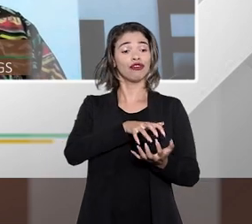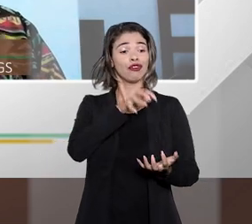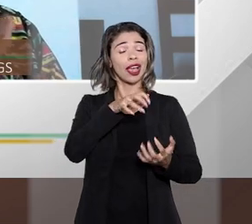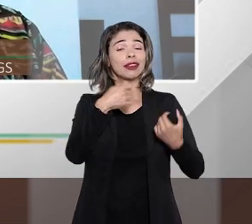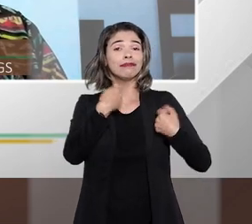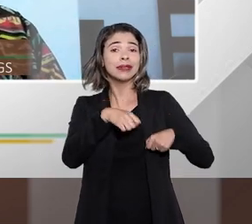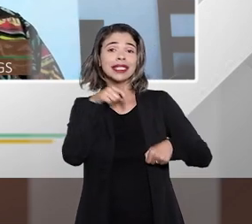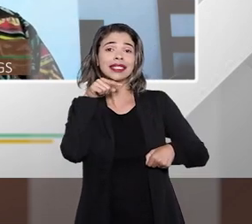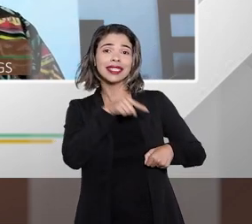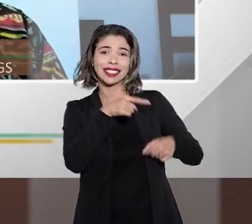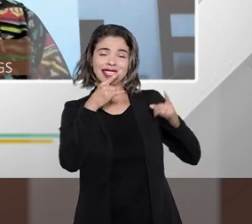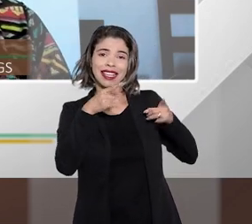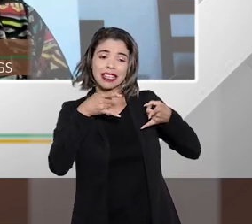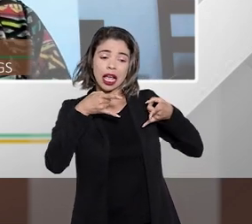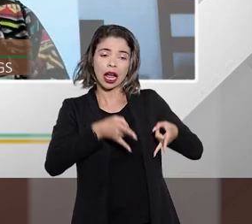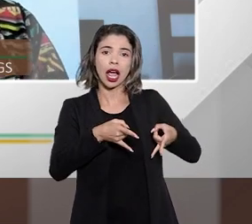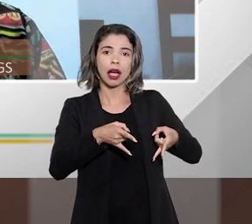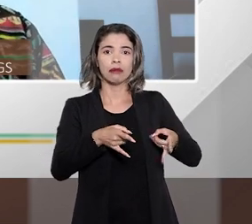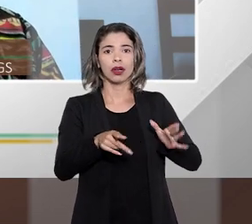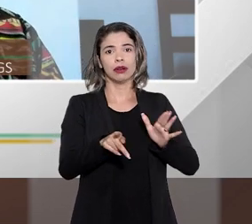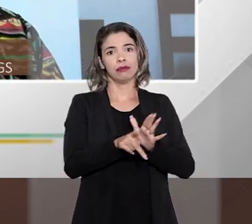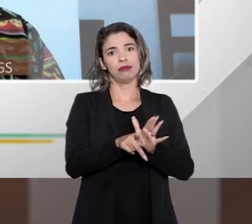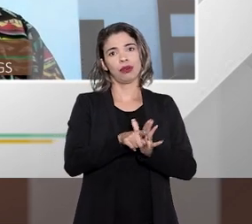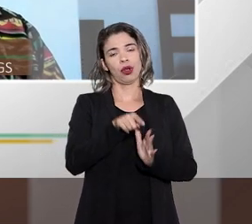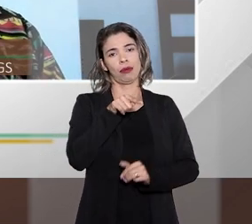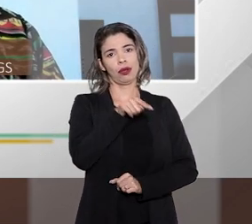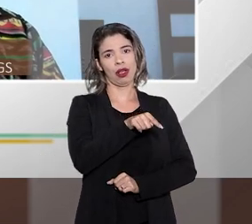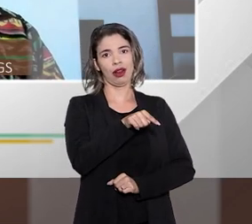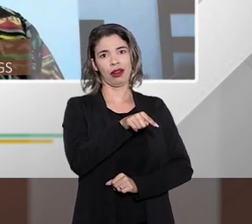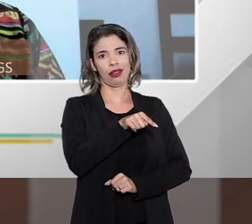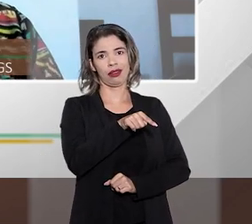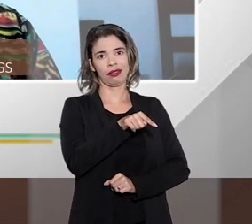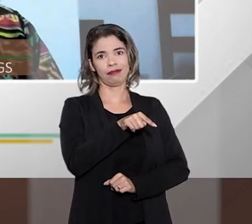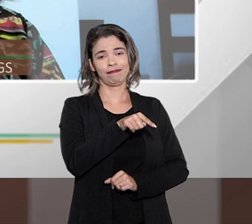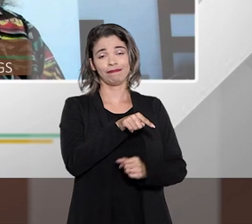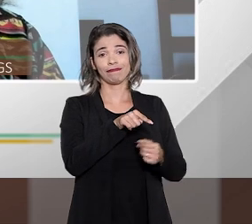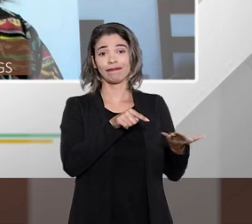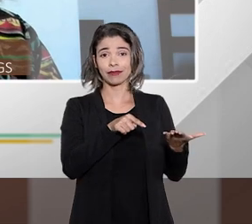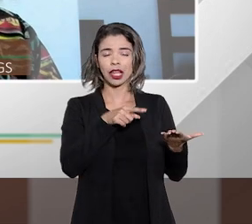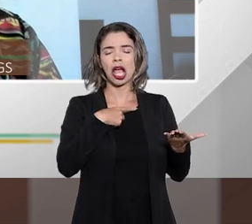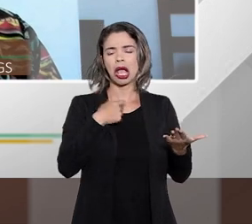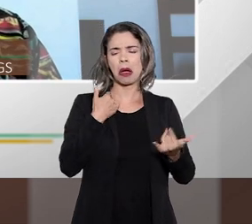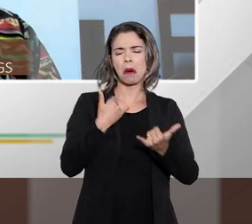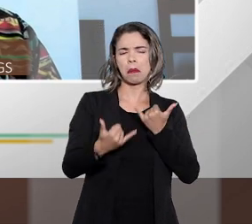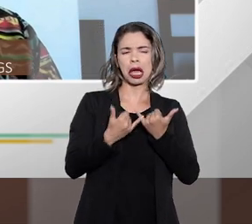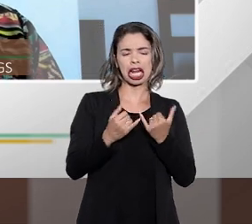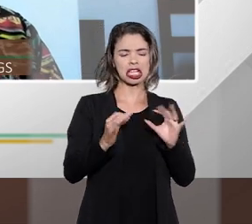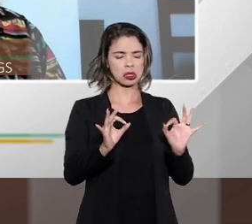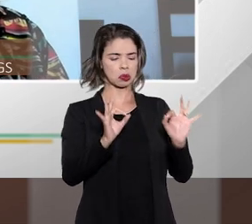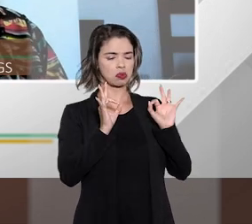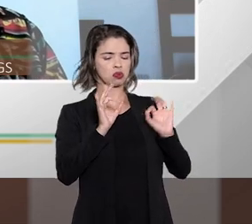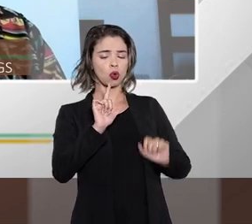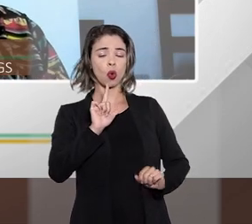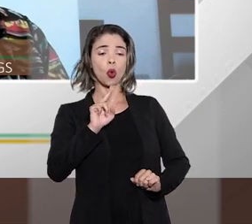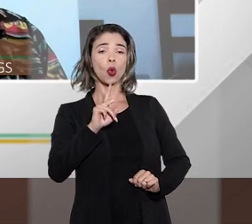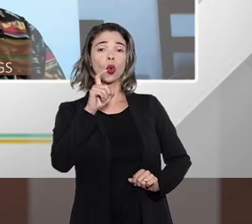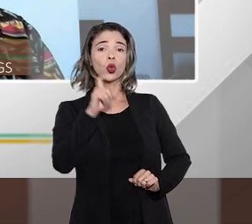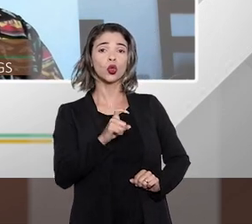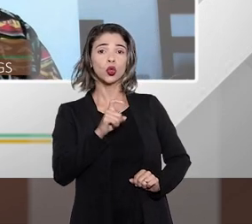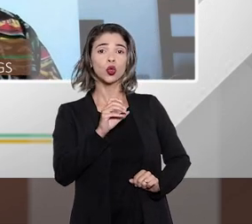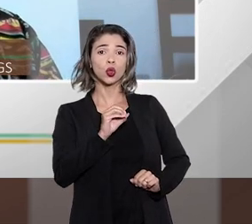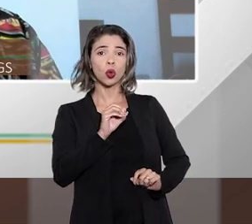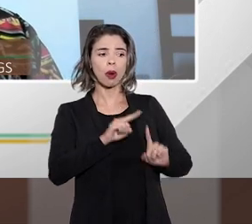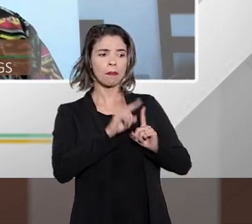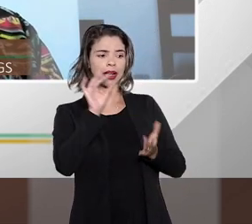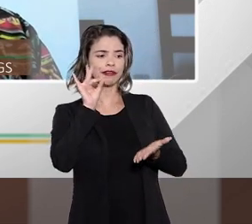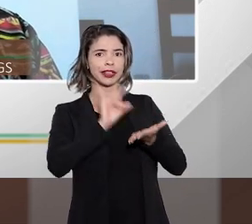idosa que precisa dessa cama para respirar. Então, veja, aquilo que parece luxo e alto valor, no caso concreto dele